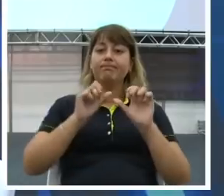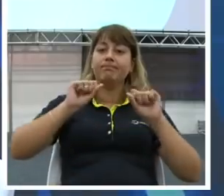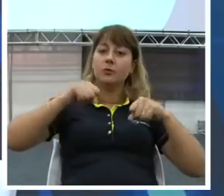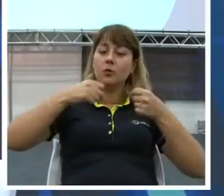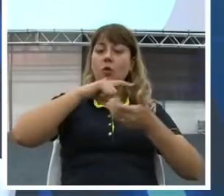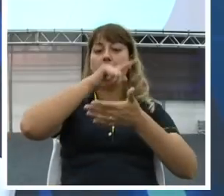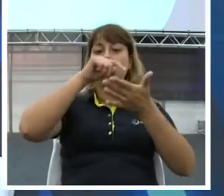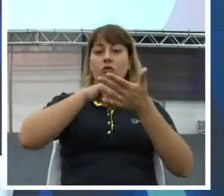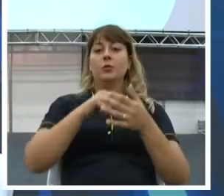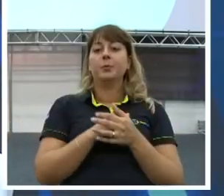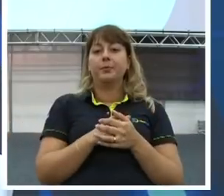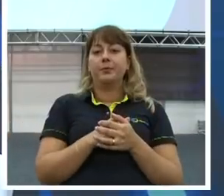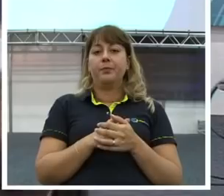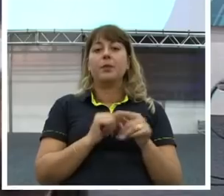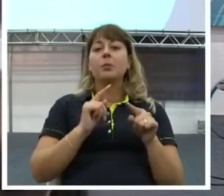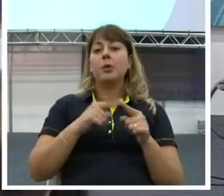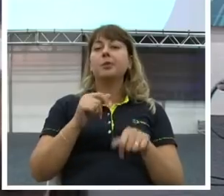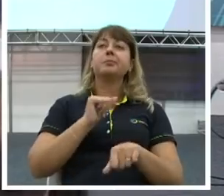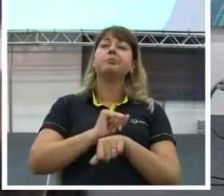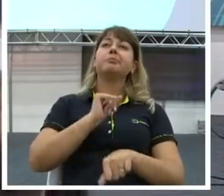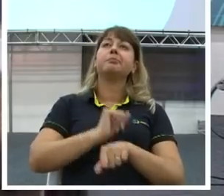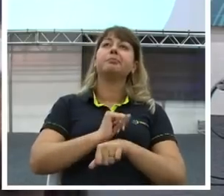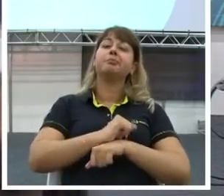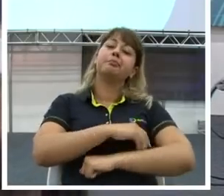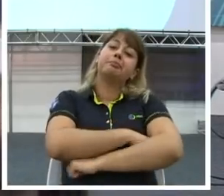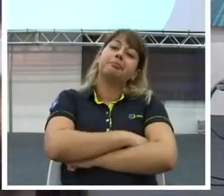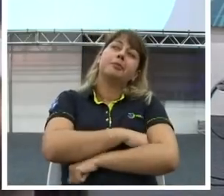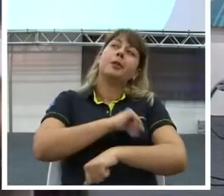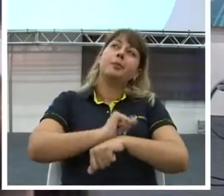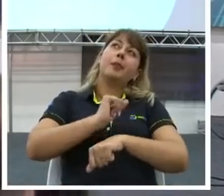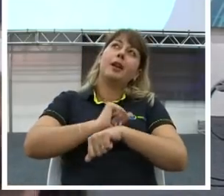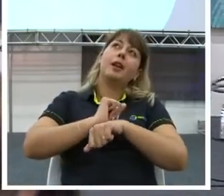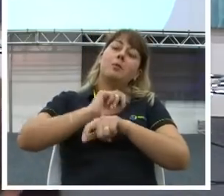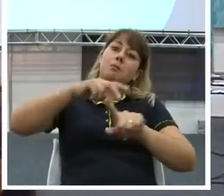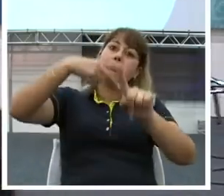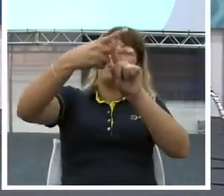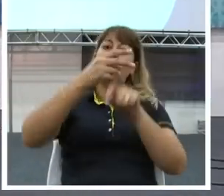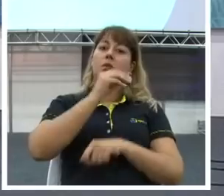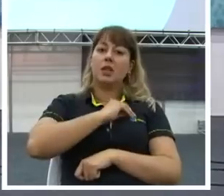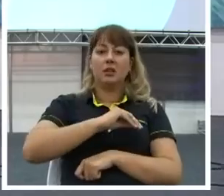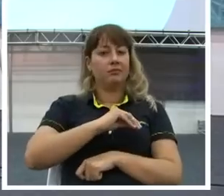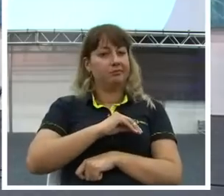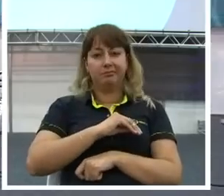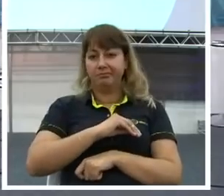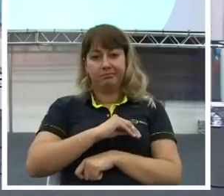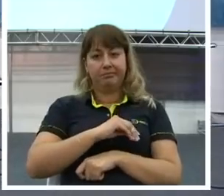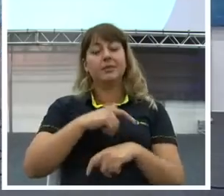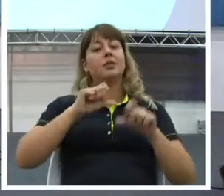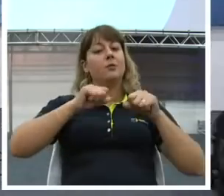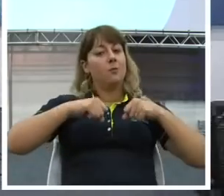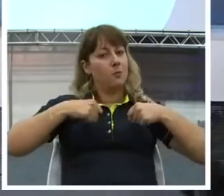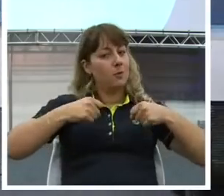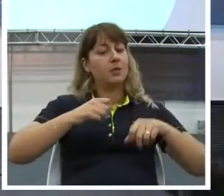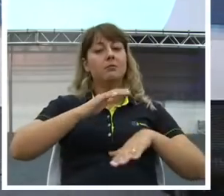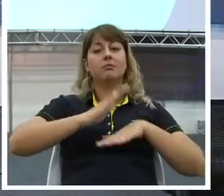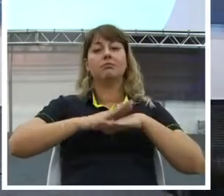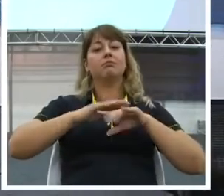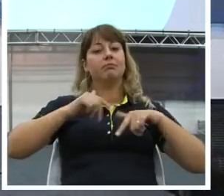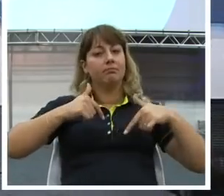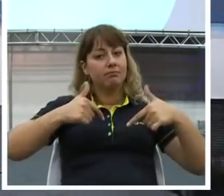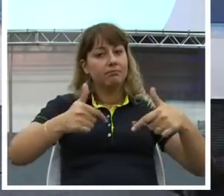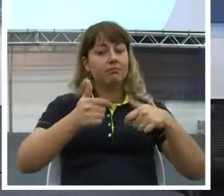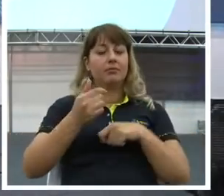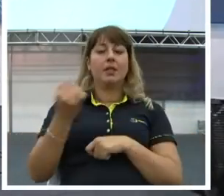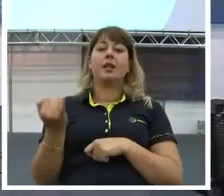Porque isso não vai cair do céu. Isso que você está falando que vai ganhar mais. Só vai